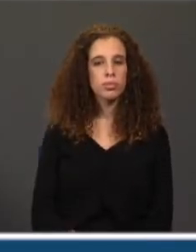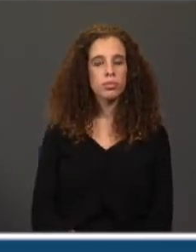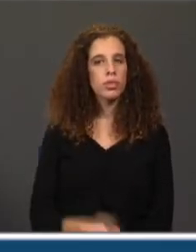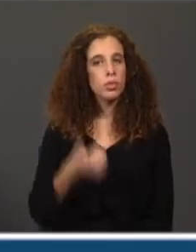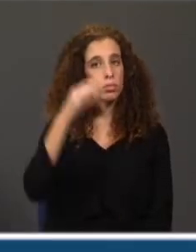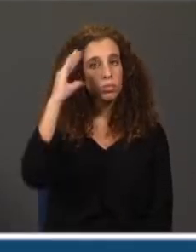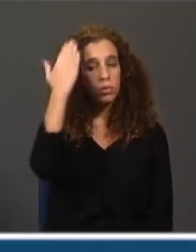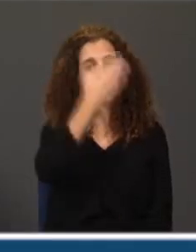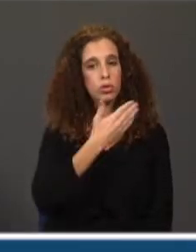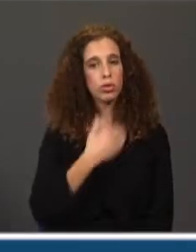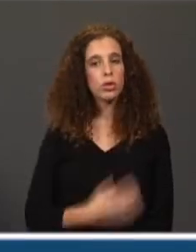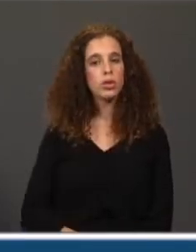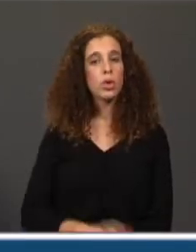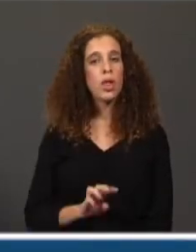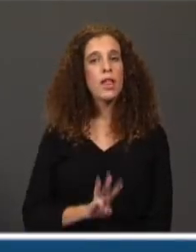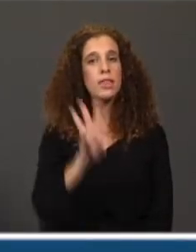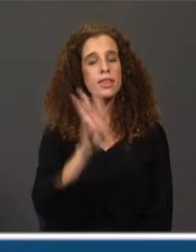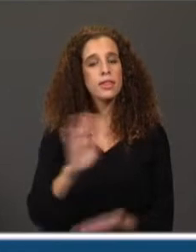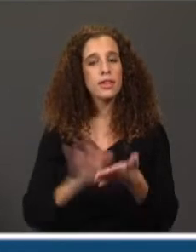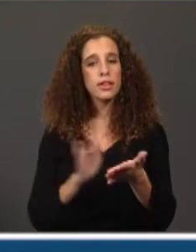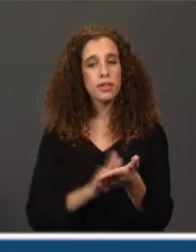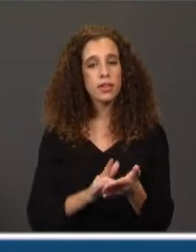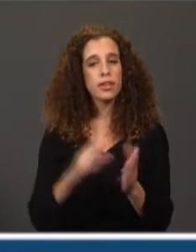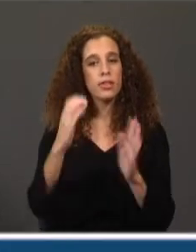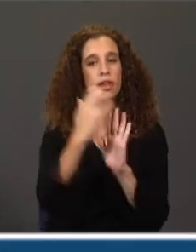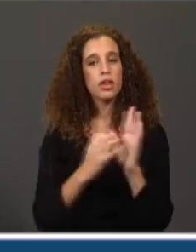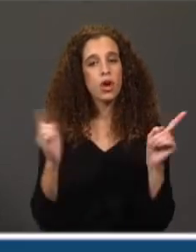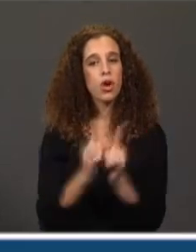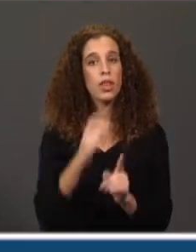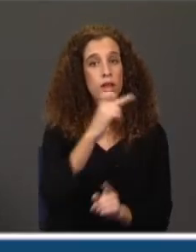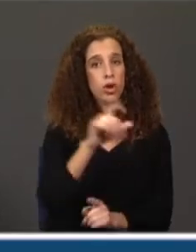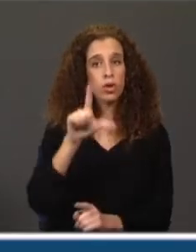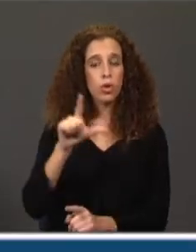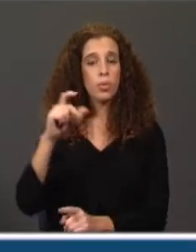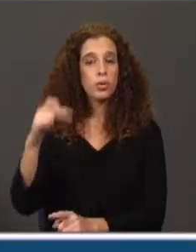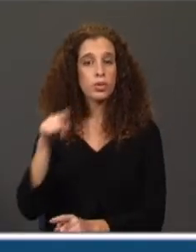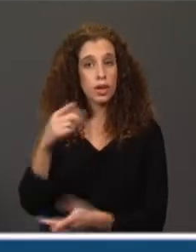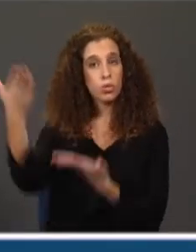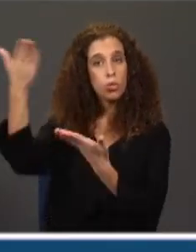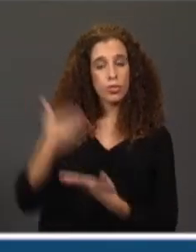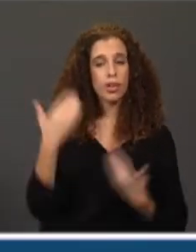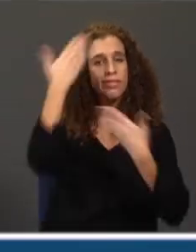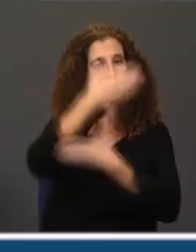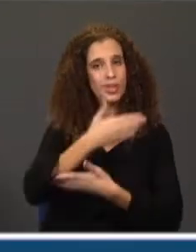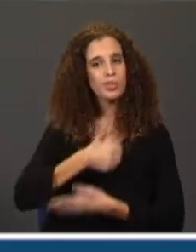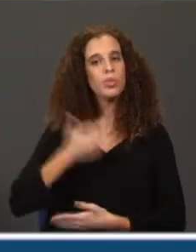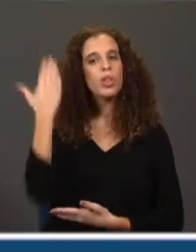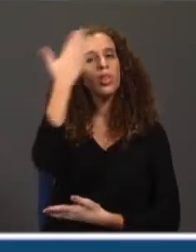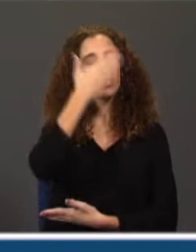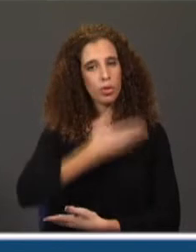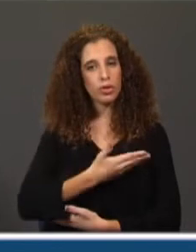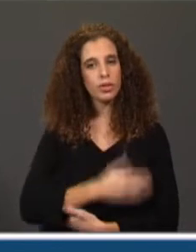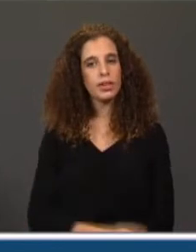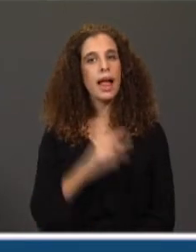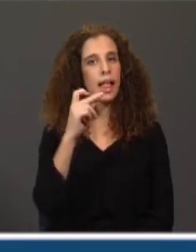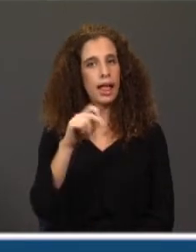Boa noite. Acaba de sair o terceiro livro de crónicas de António Lobo Antunes. É ele o convidado desta noite. Boa noite, António Lobo Antunes.